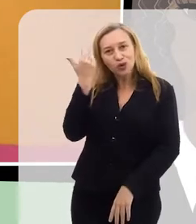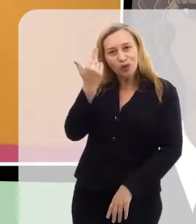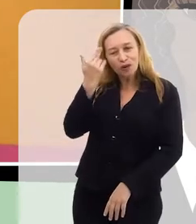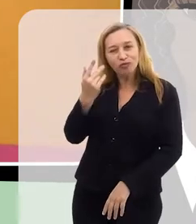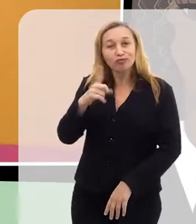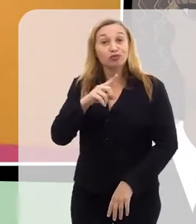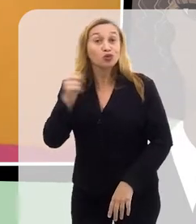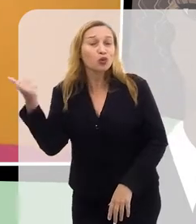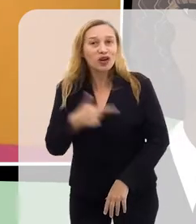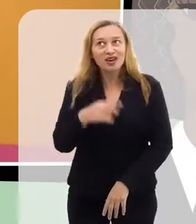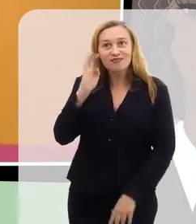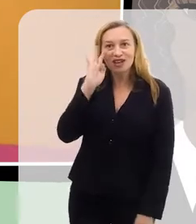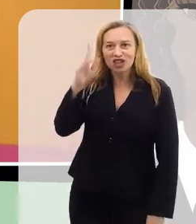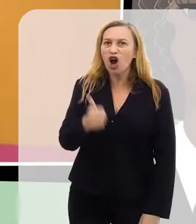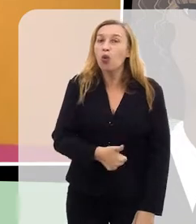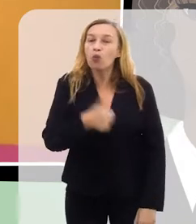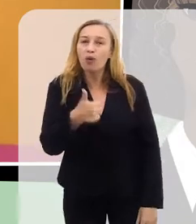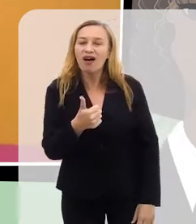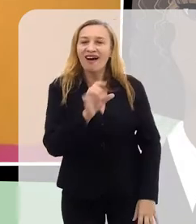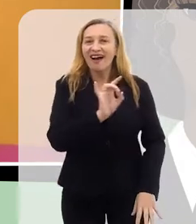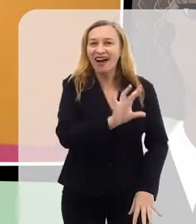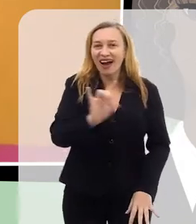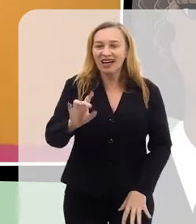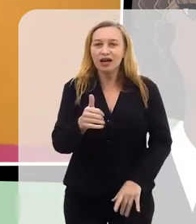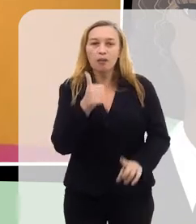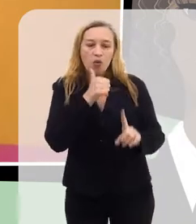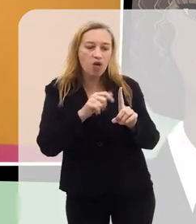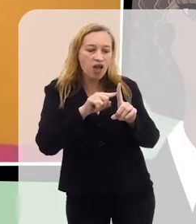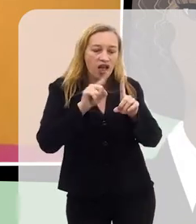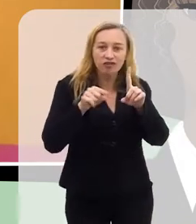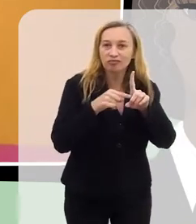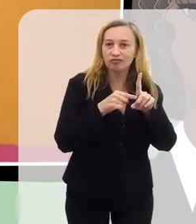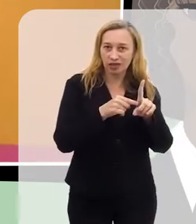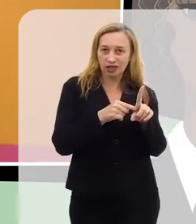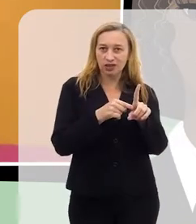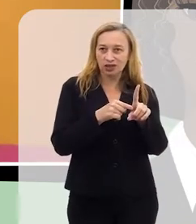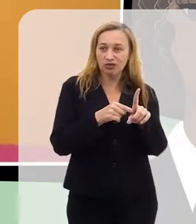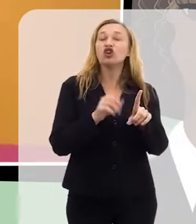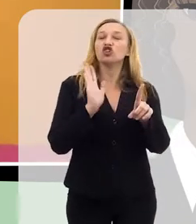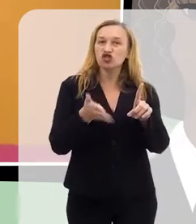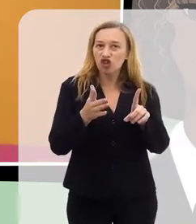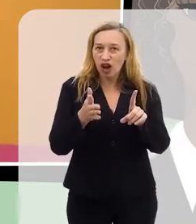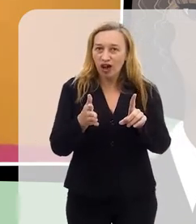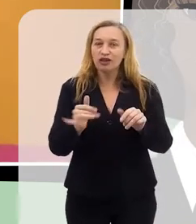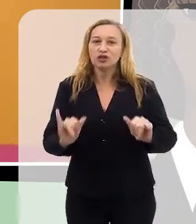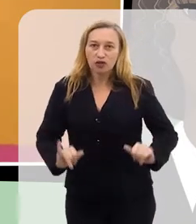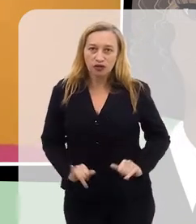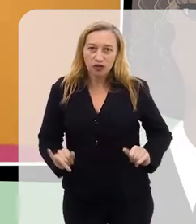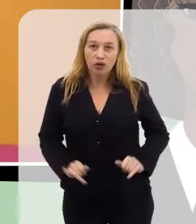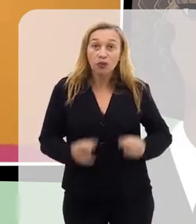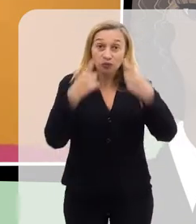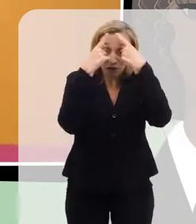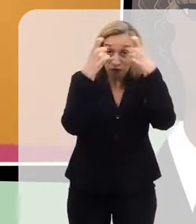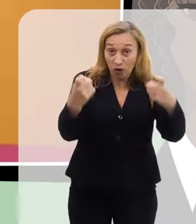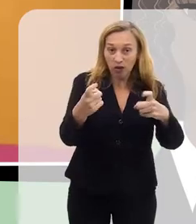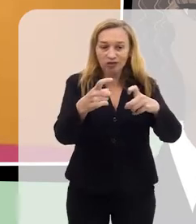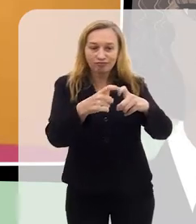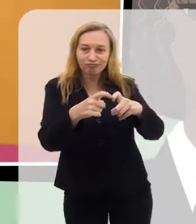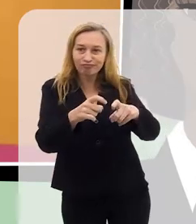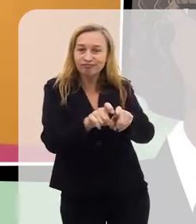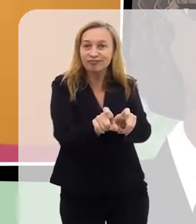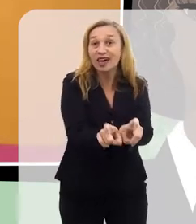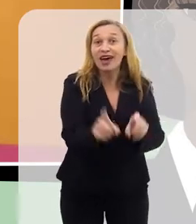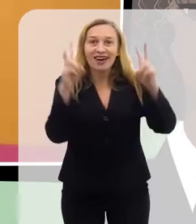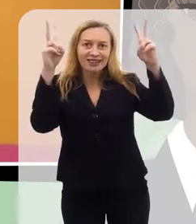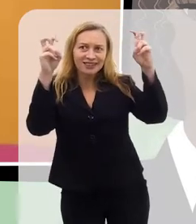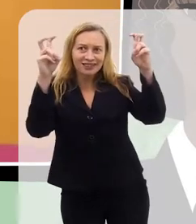imaginar. Uma a cada quatro gestantes no Brasil já sofreu violência obstétrica. É sobre esse